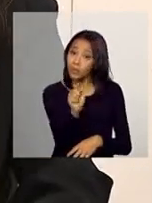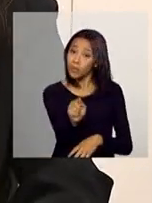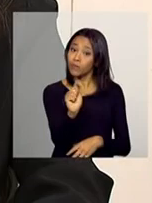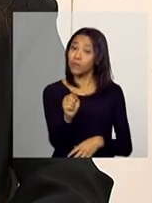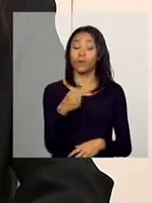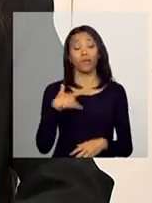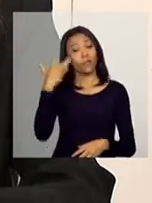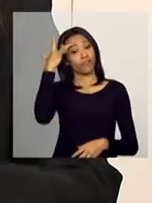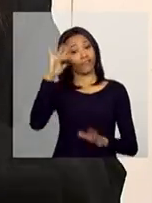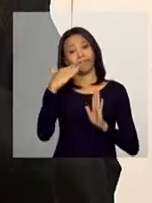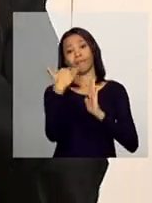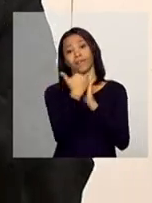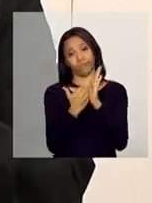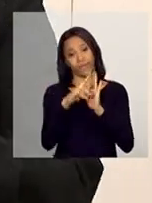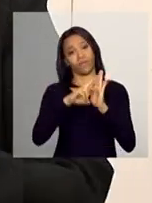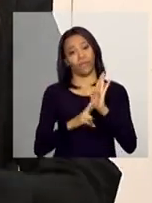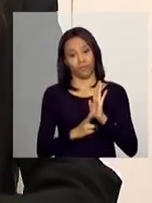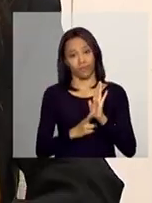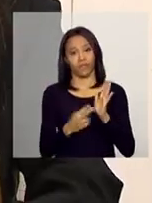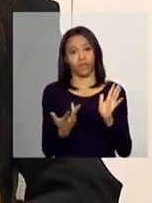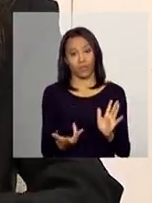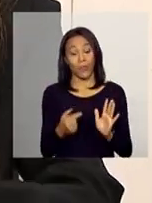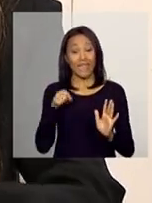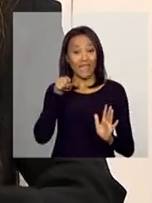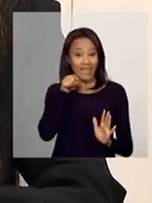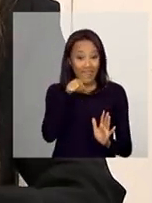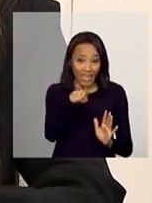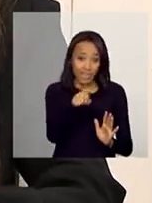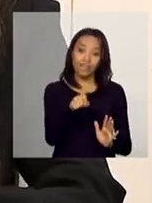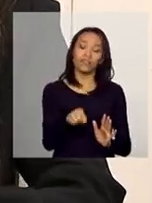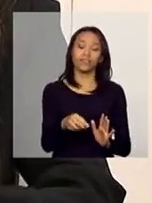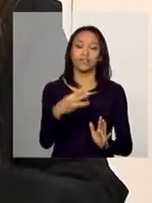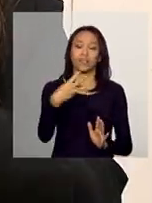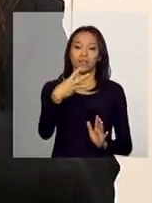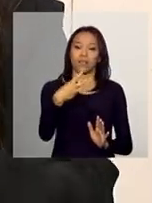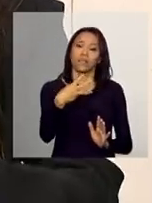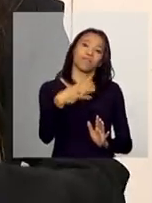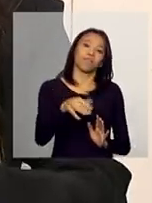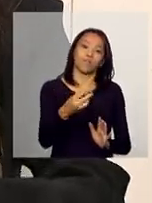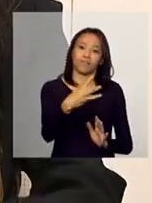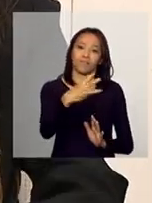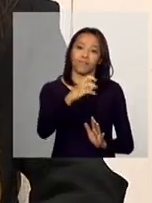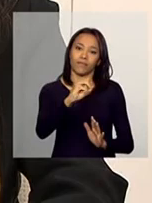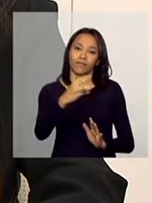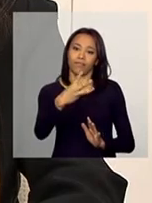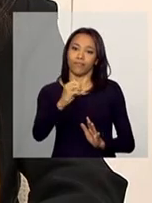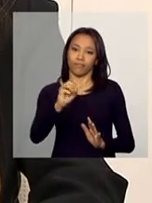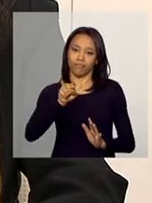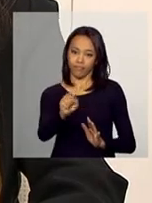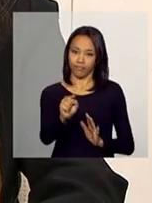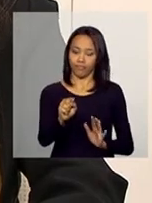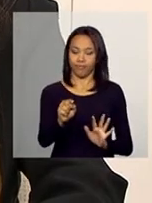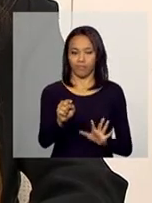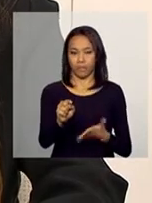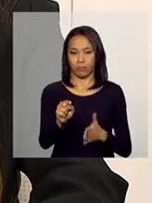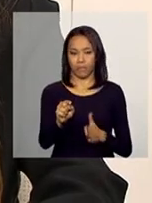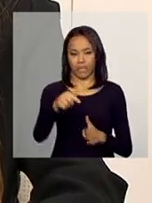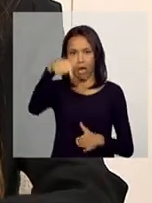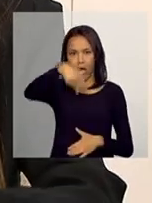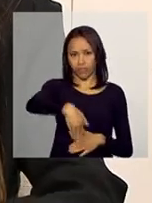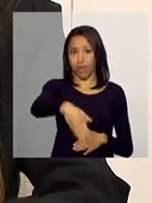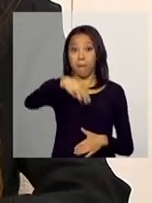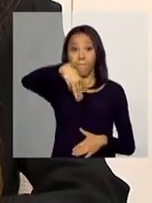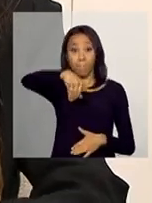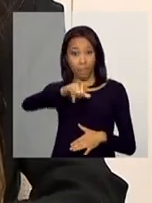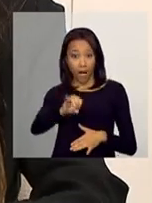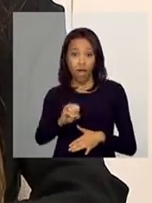condicionalidades. Desses 300 mil, a gente tem agora, por exemplo, em maio, nós tivemos